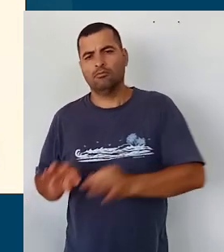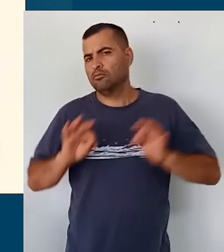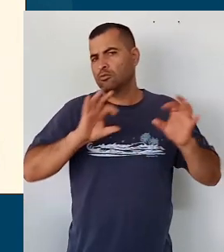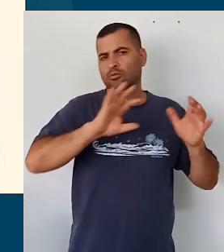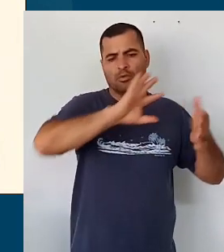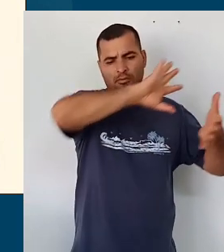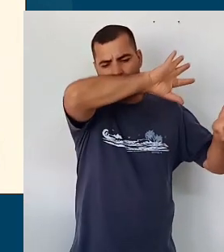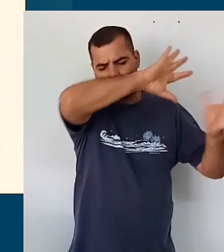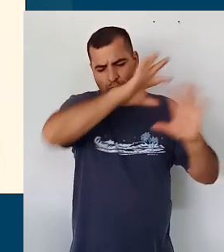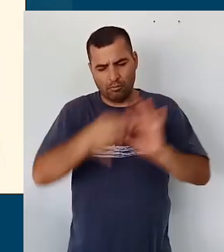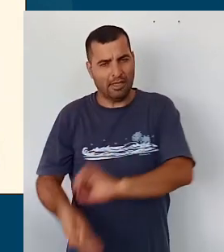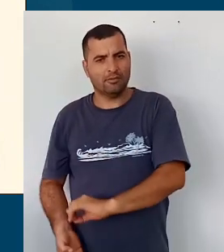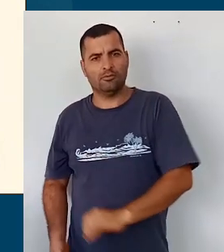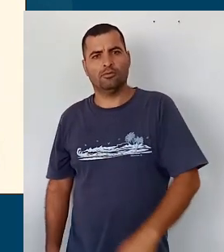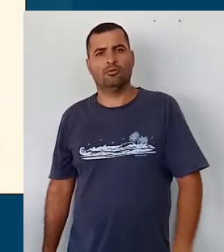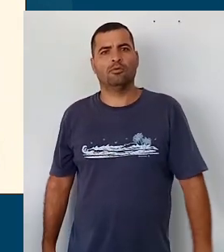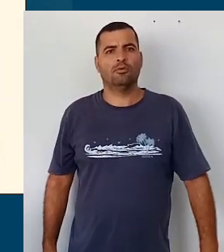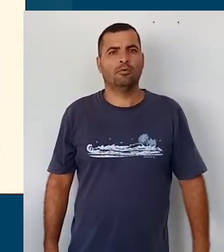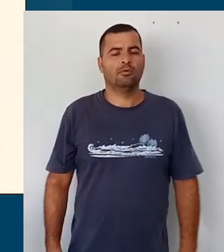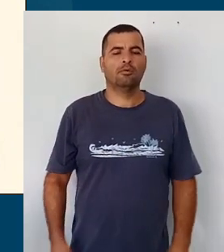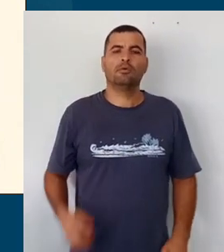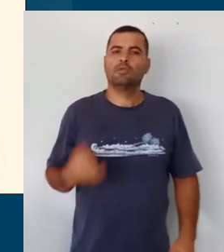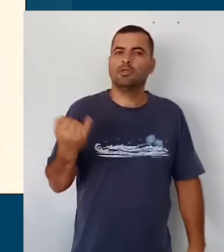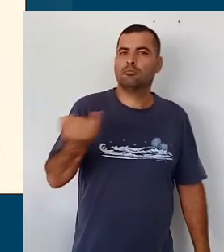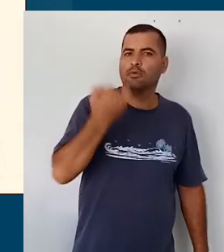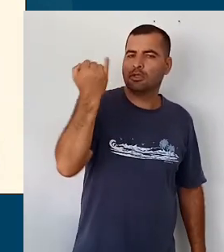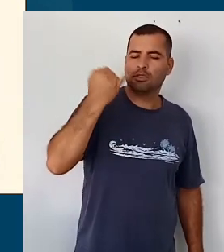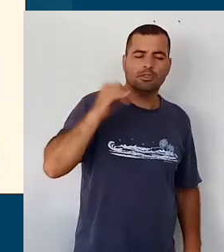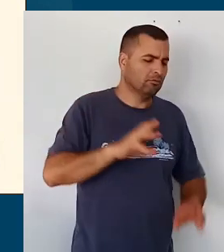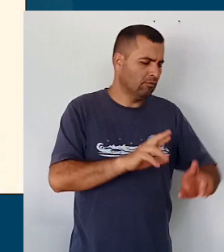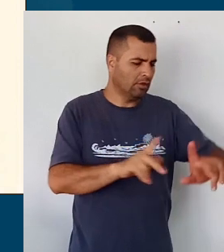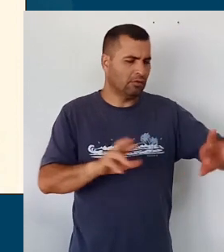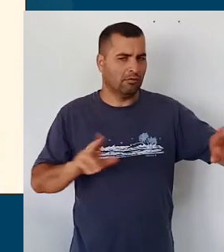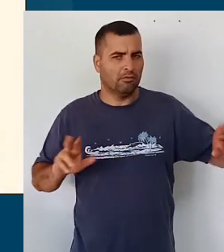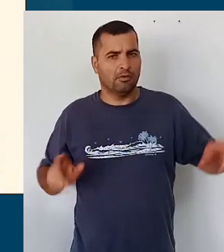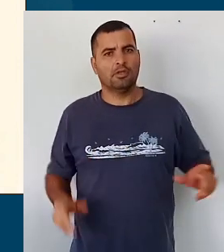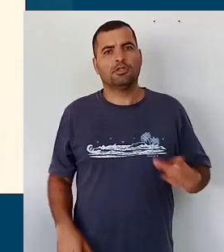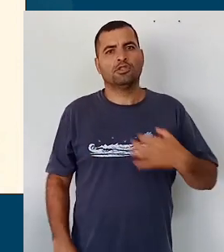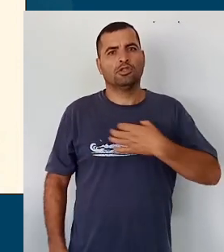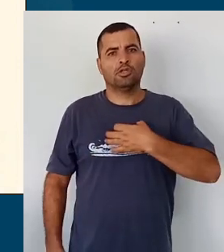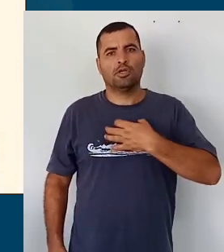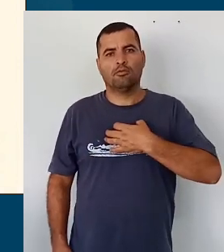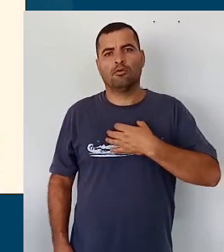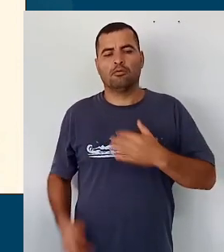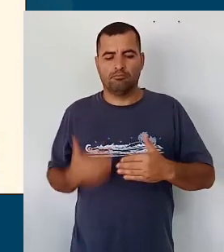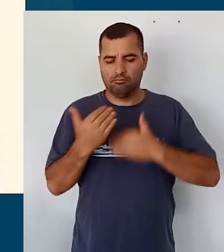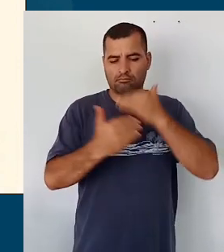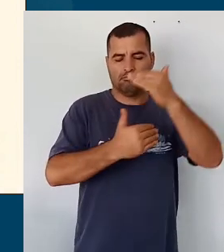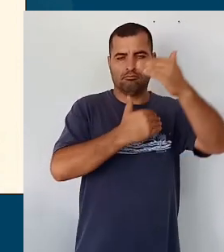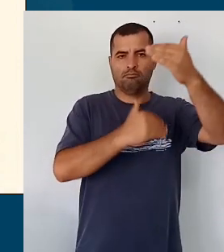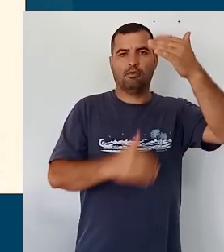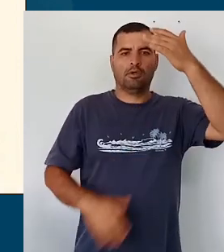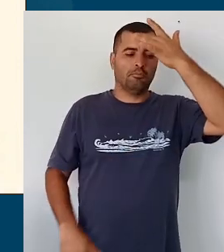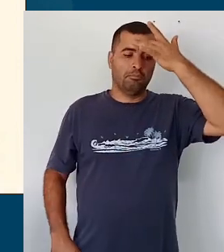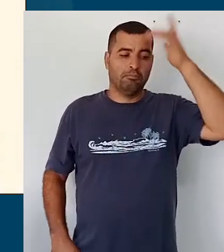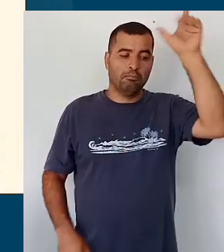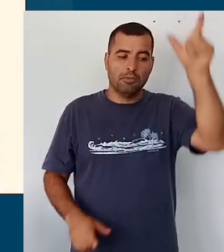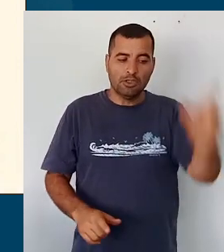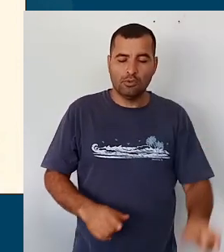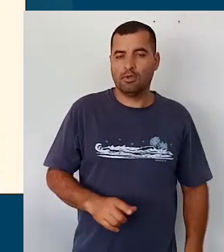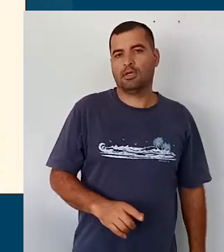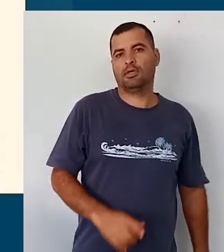integral, que vai envolver diferentes aspectos ali da formação humana dessas crianças. A